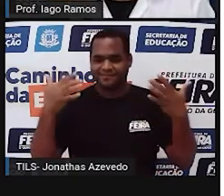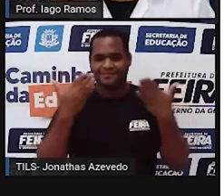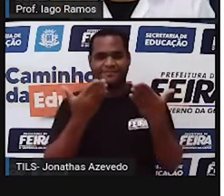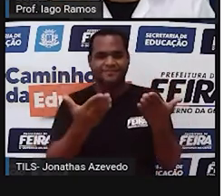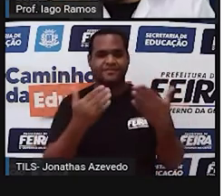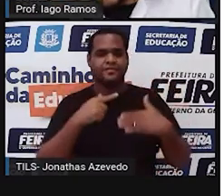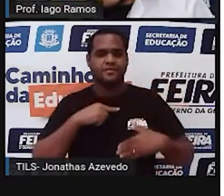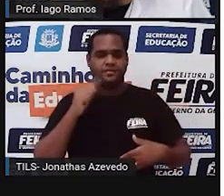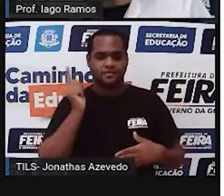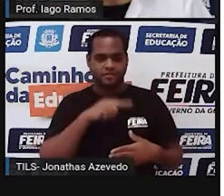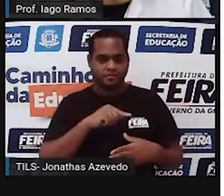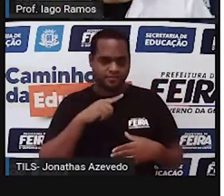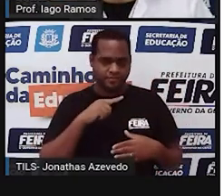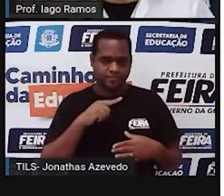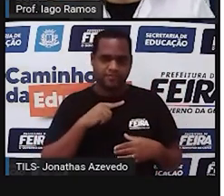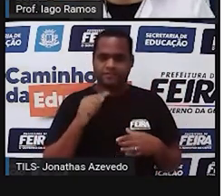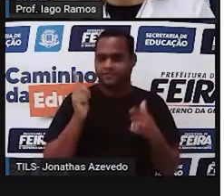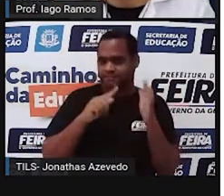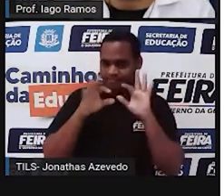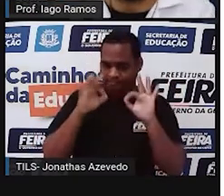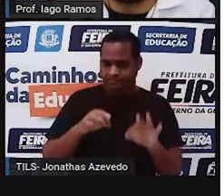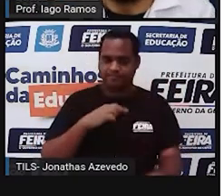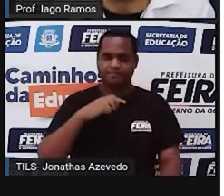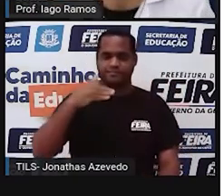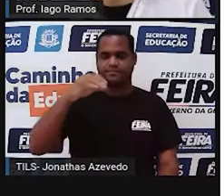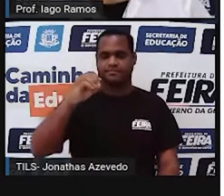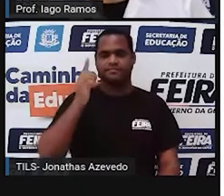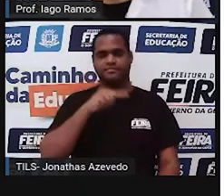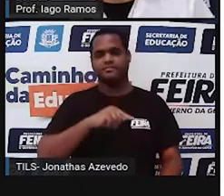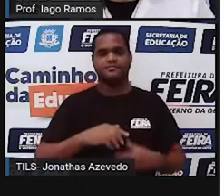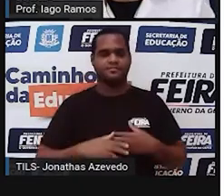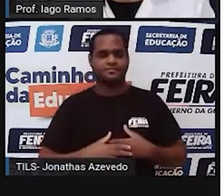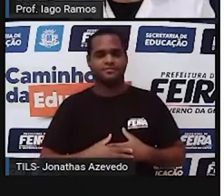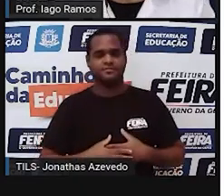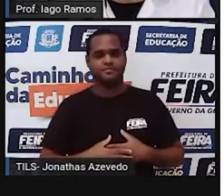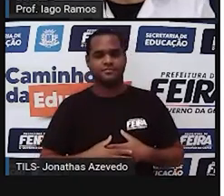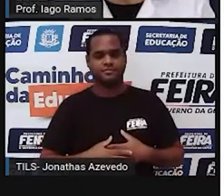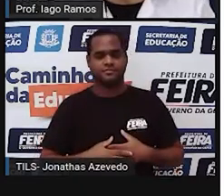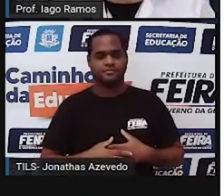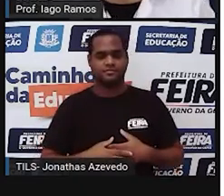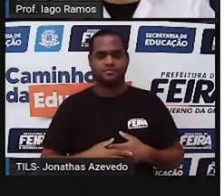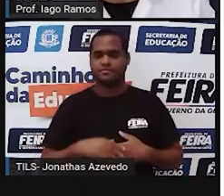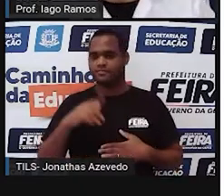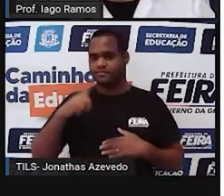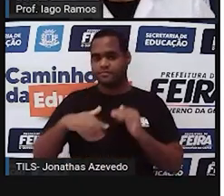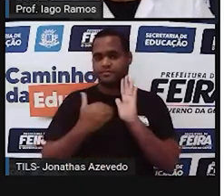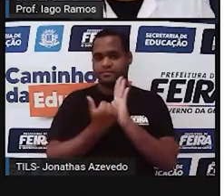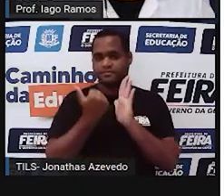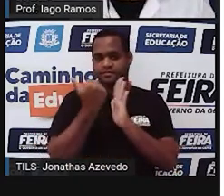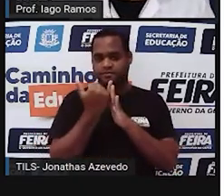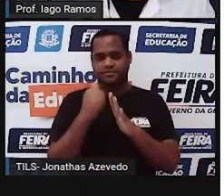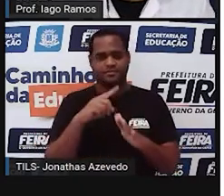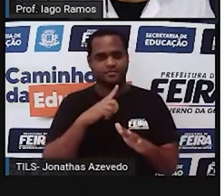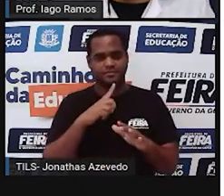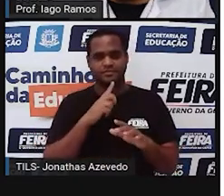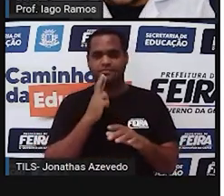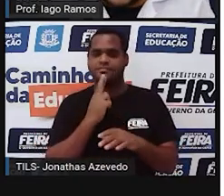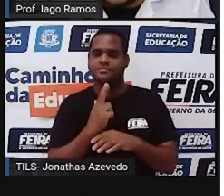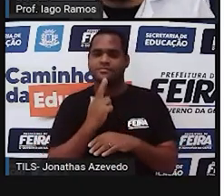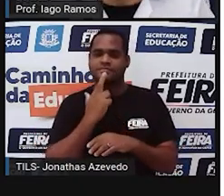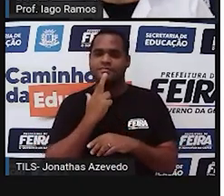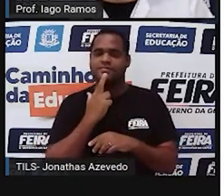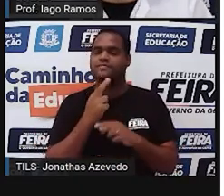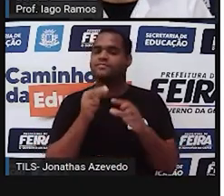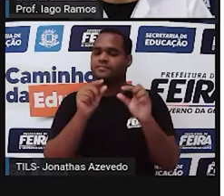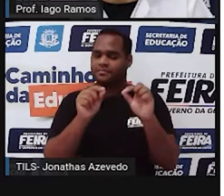lado, porque eu sei que você acertou nota 10, tá bom? Bom, mais uma, olha só, eu te dou uma resposta.